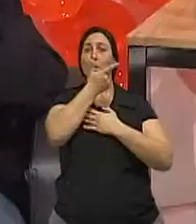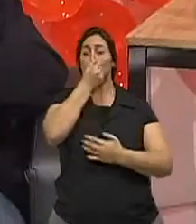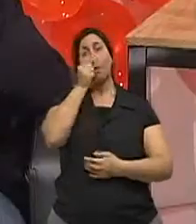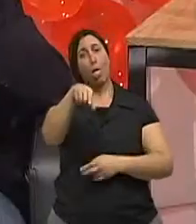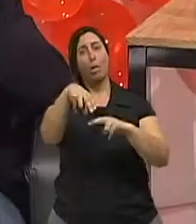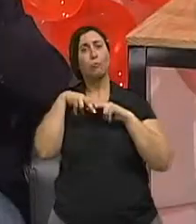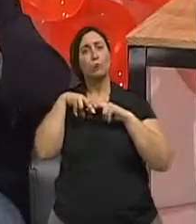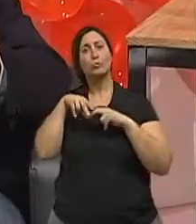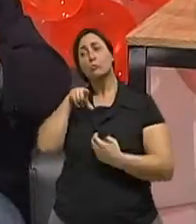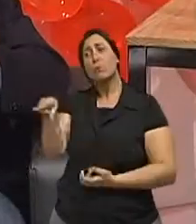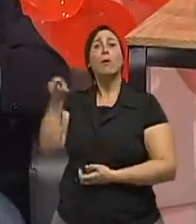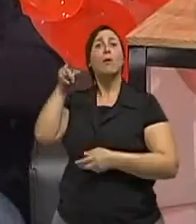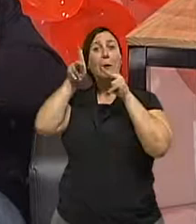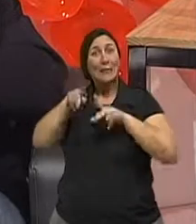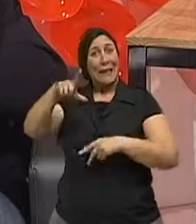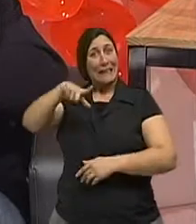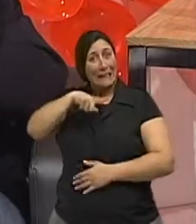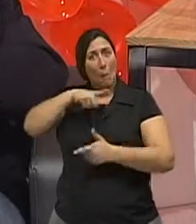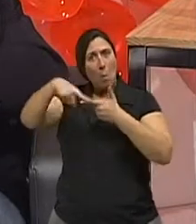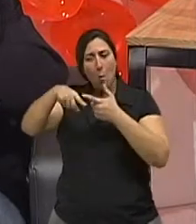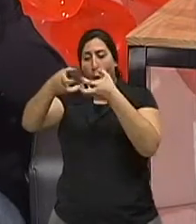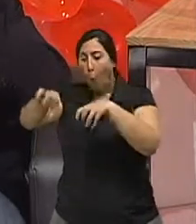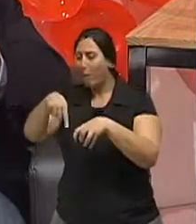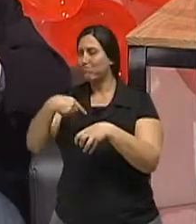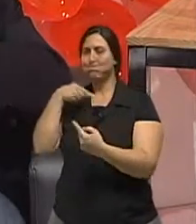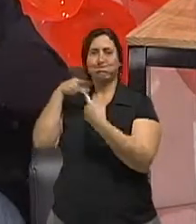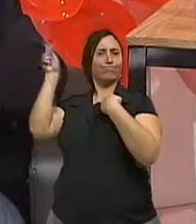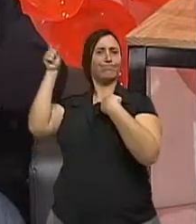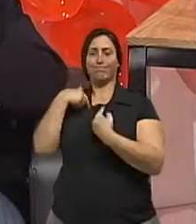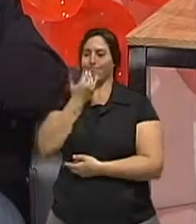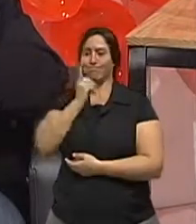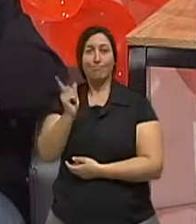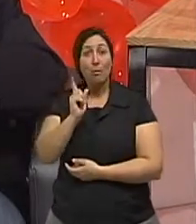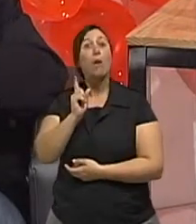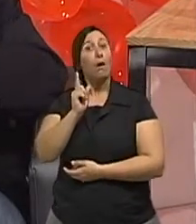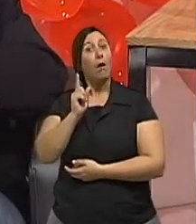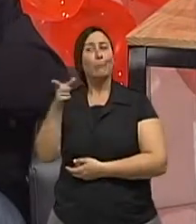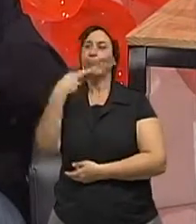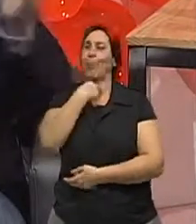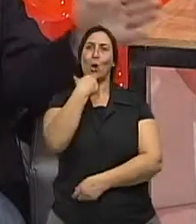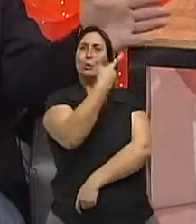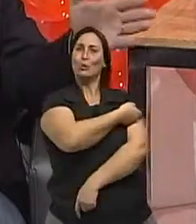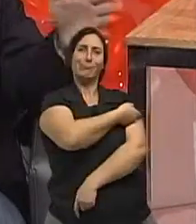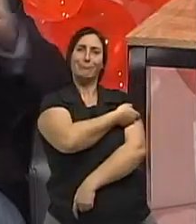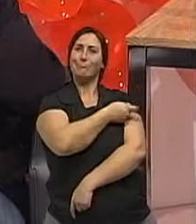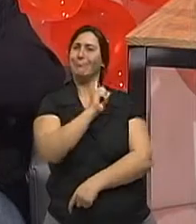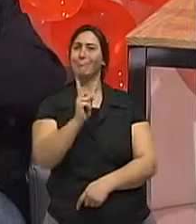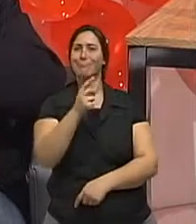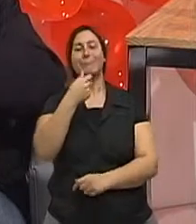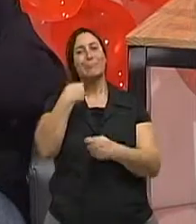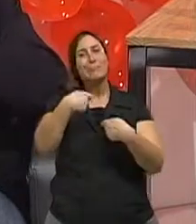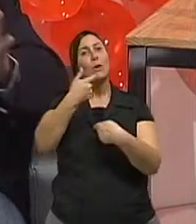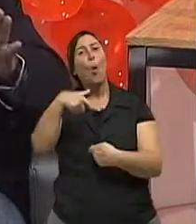E muitos pacientes passam no consultório, passam pelos médicos, fazendo esse tipo de